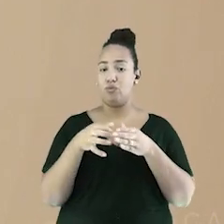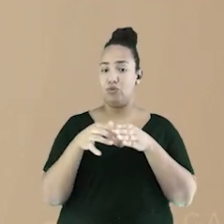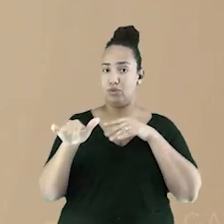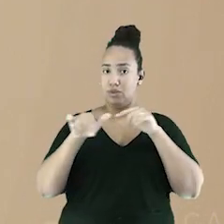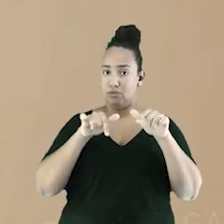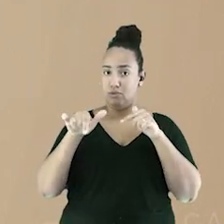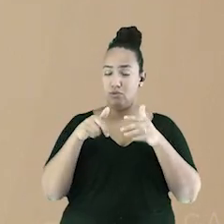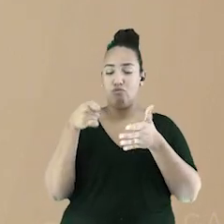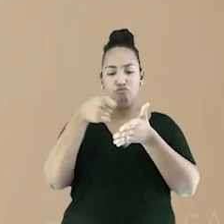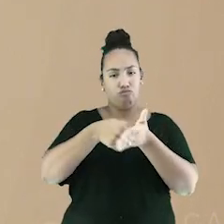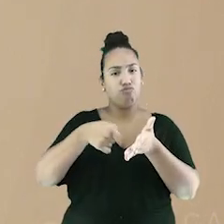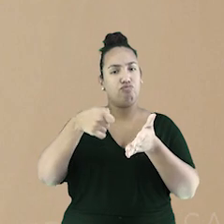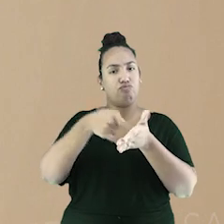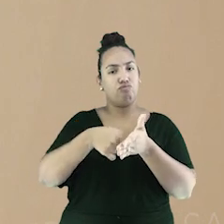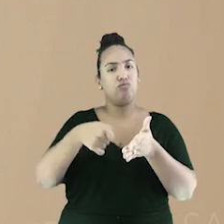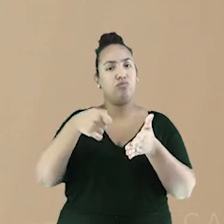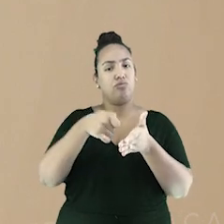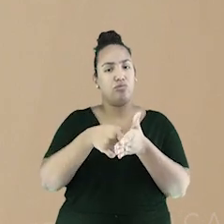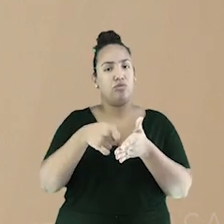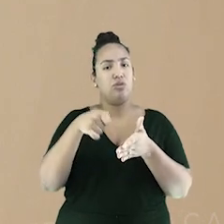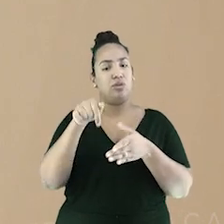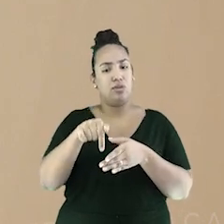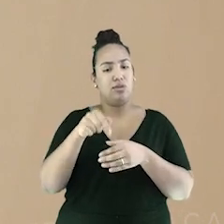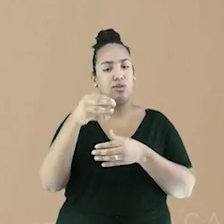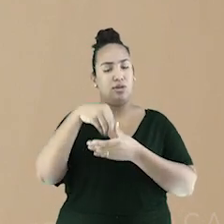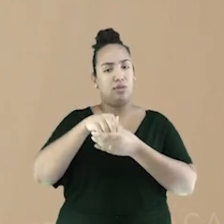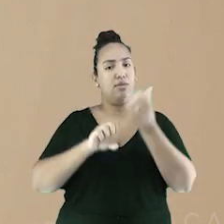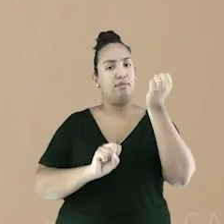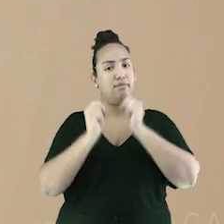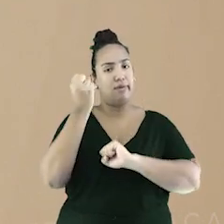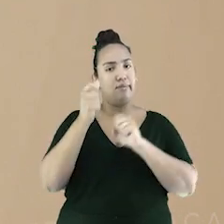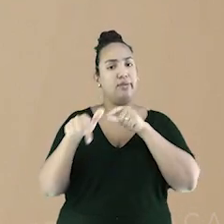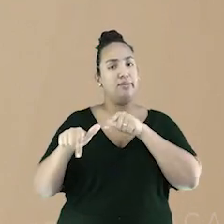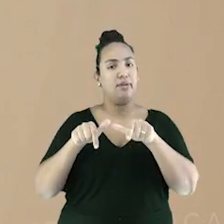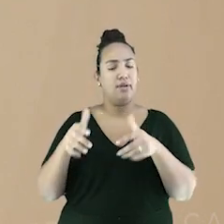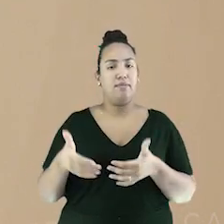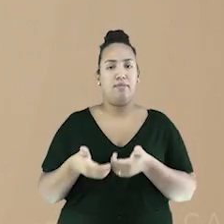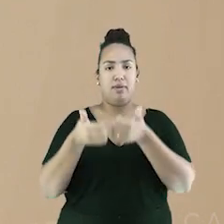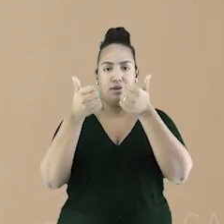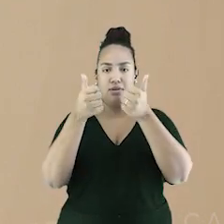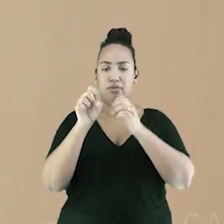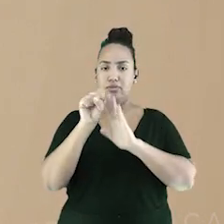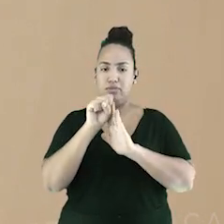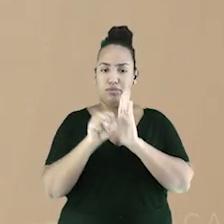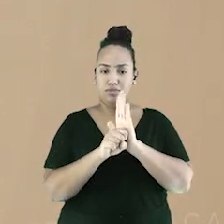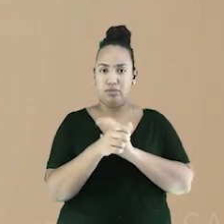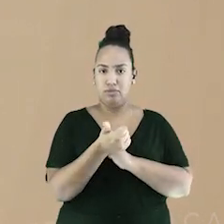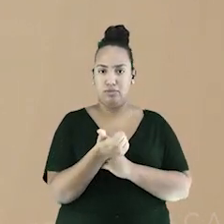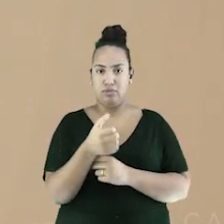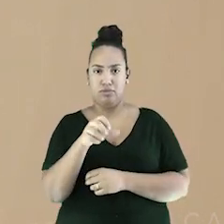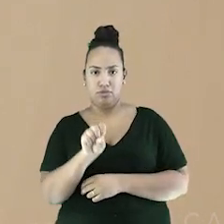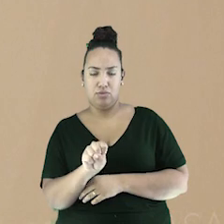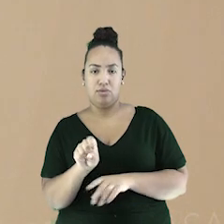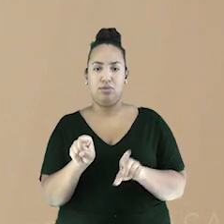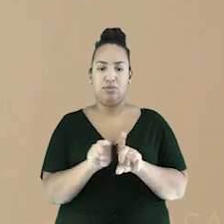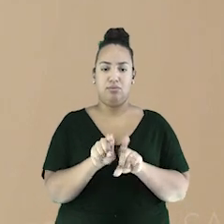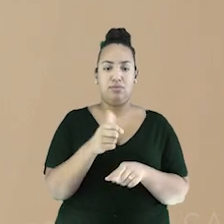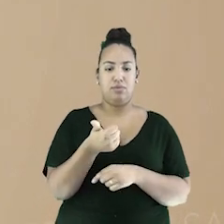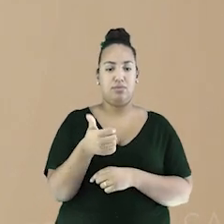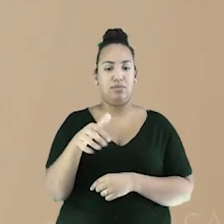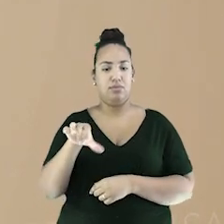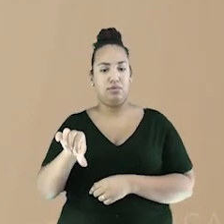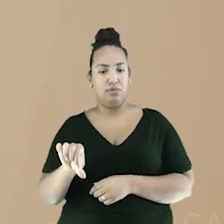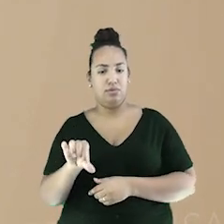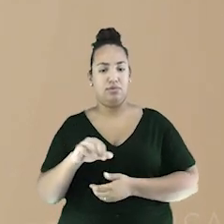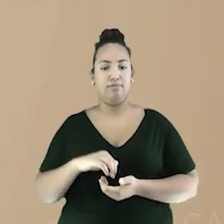urbano e fabril desenvolvidos nos séculos XVIII e XIX. Após essas primeiras manifestações da